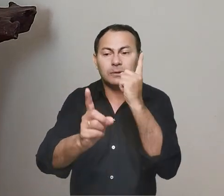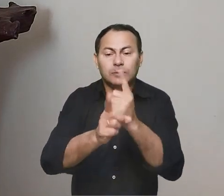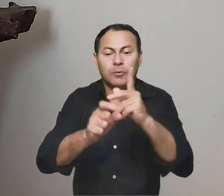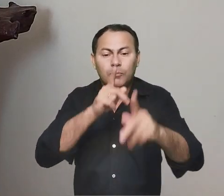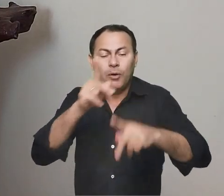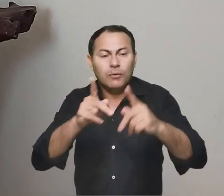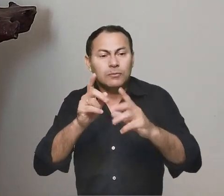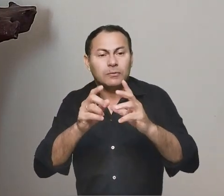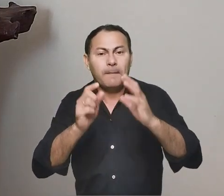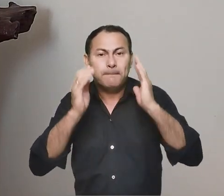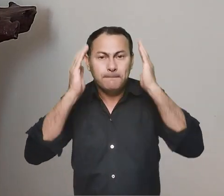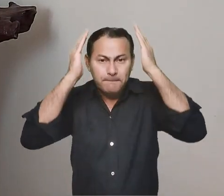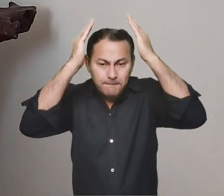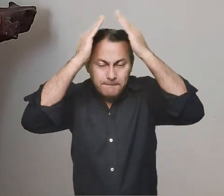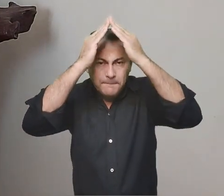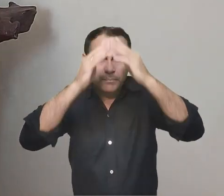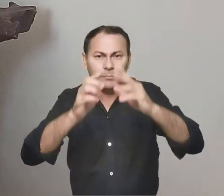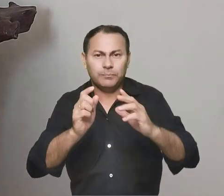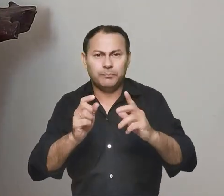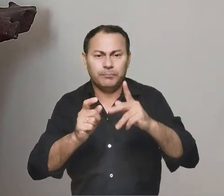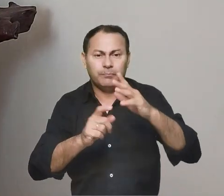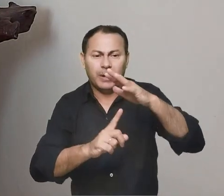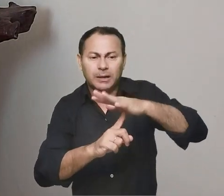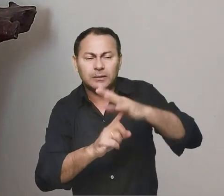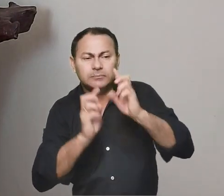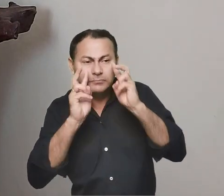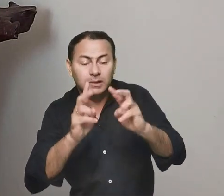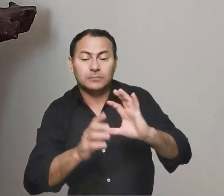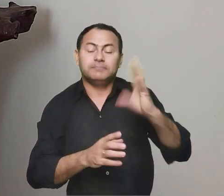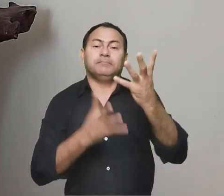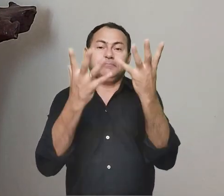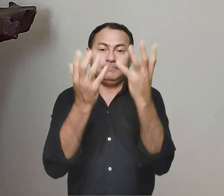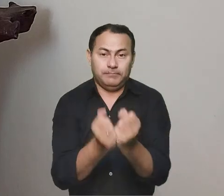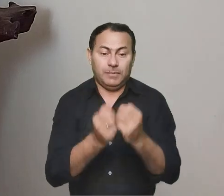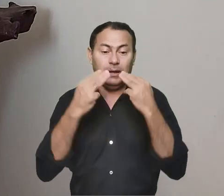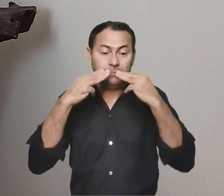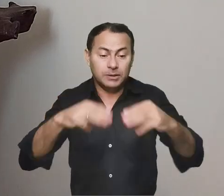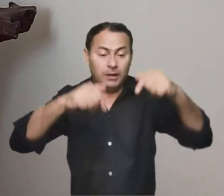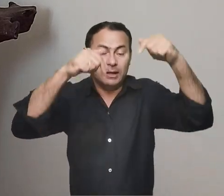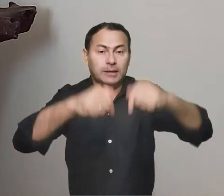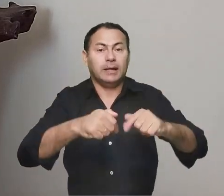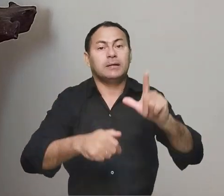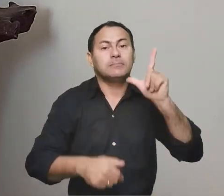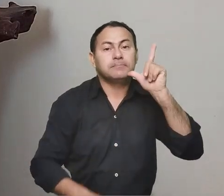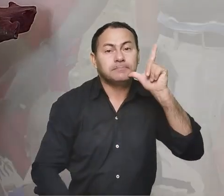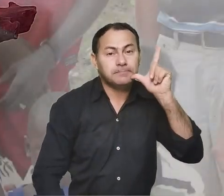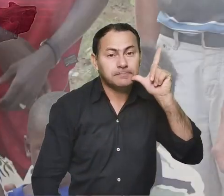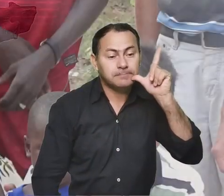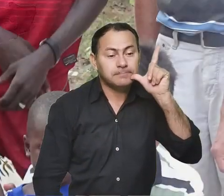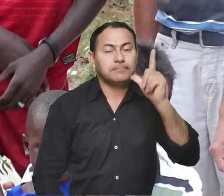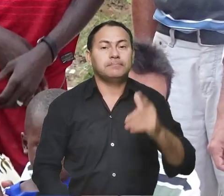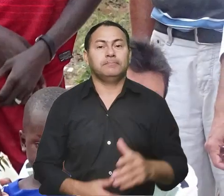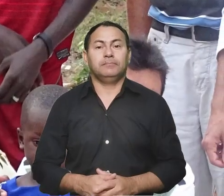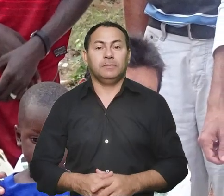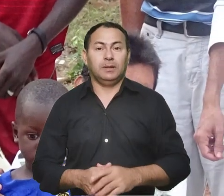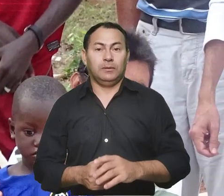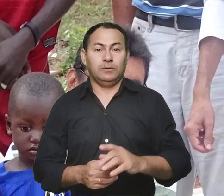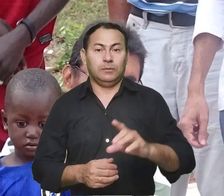bispos paranaenses, até que os convenceu de assumir também uma missão aqui na Guiné-Bissau.